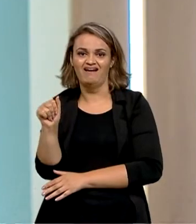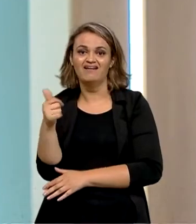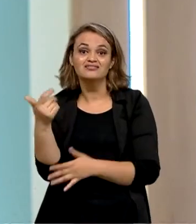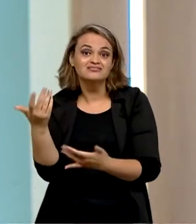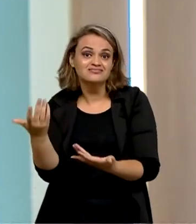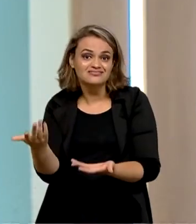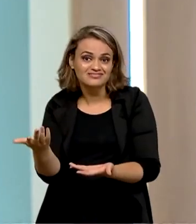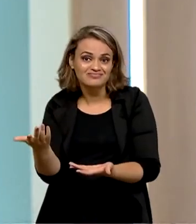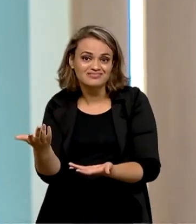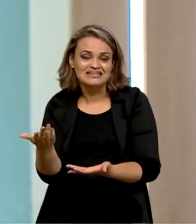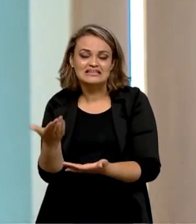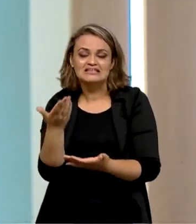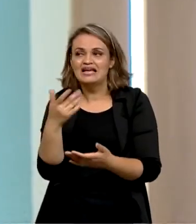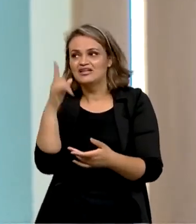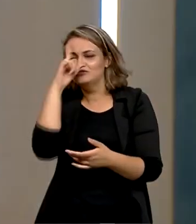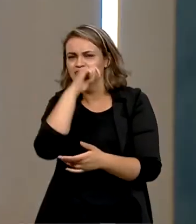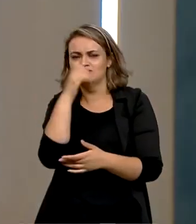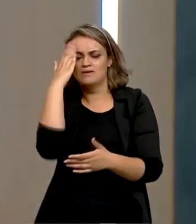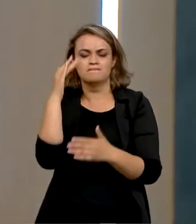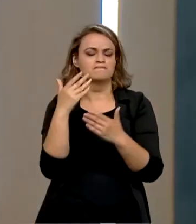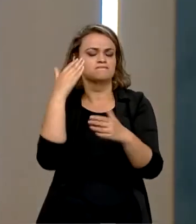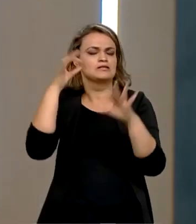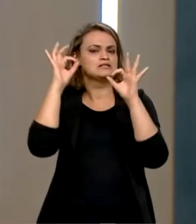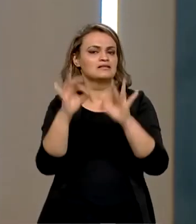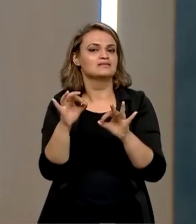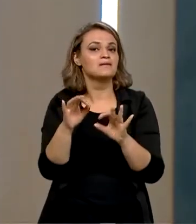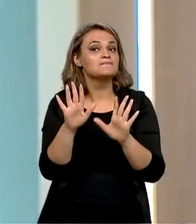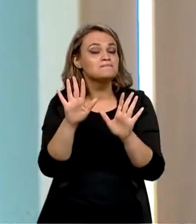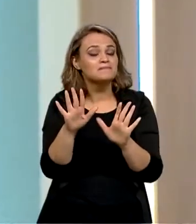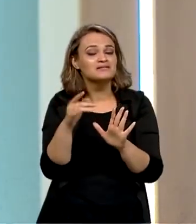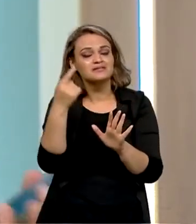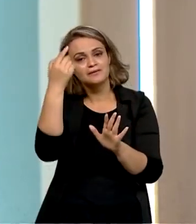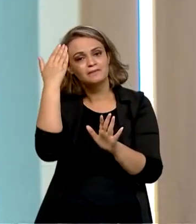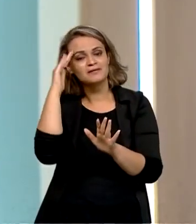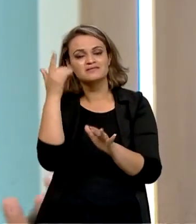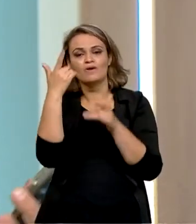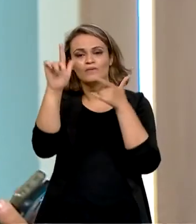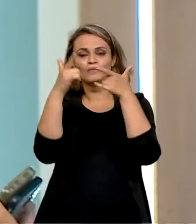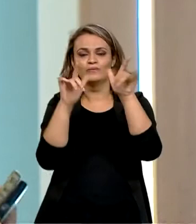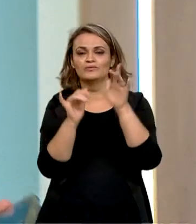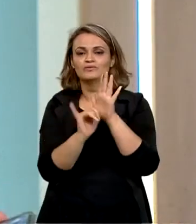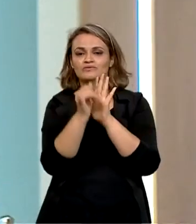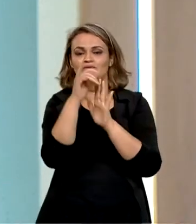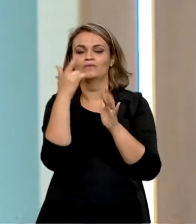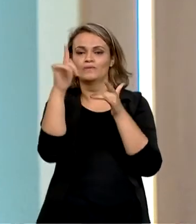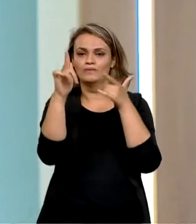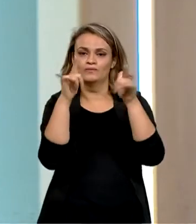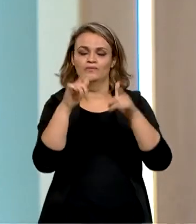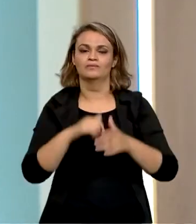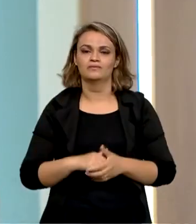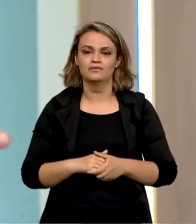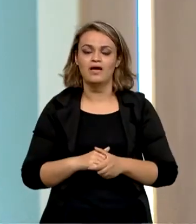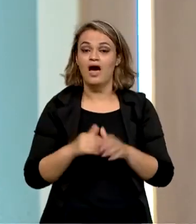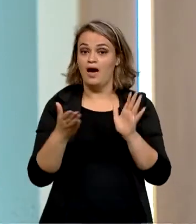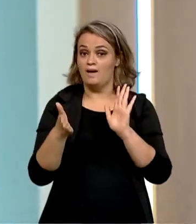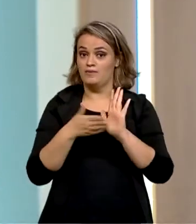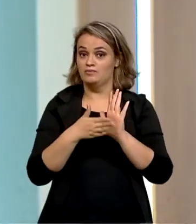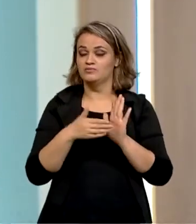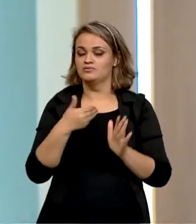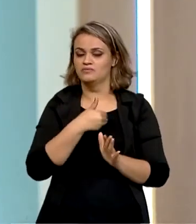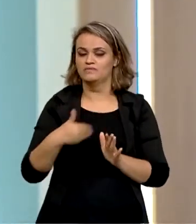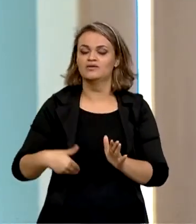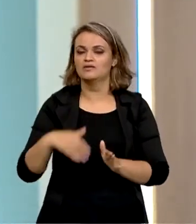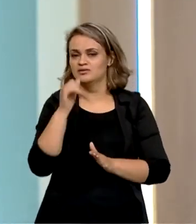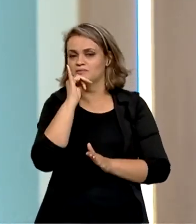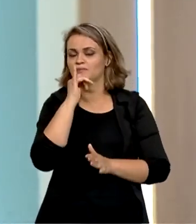previsão de um possível impacto dessa reforma sem a gente ter noção de que tarifas nós estamos falando. Na proposta do governo, por exemplo, só para